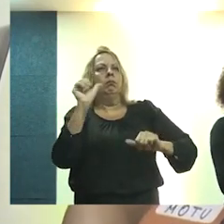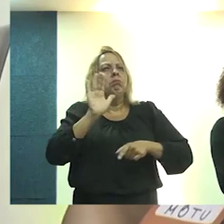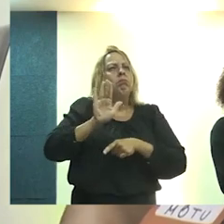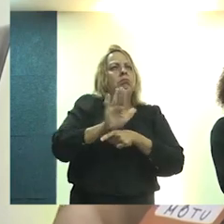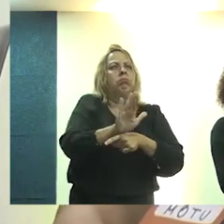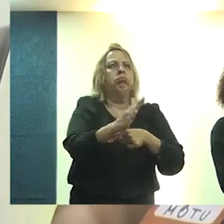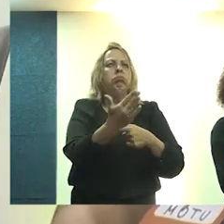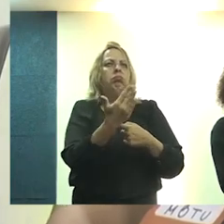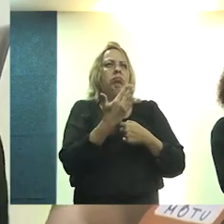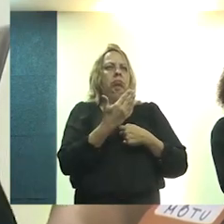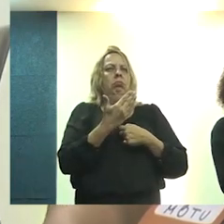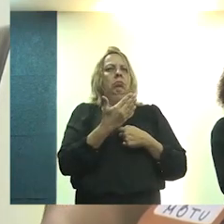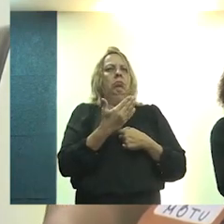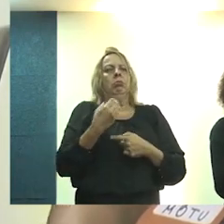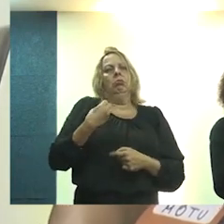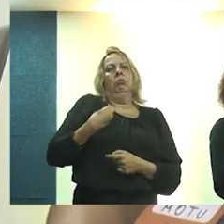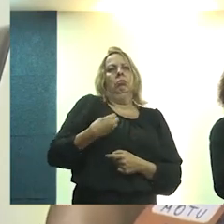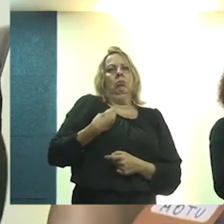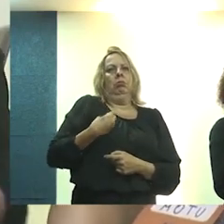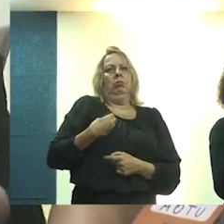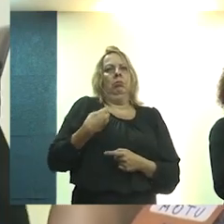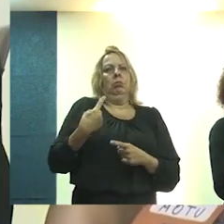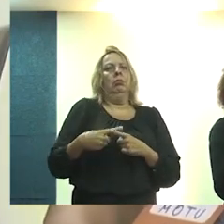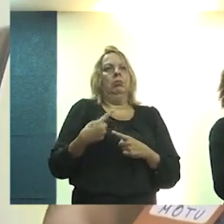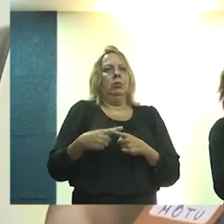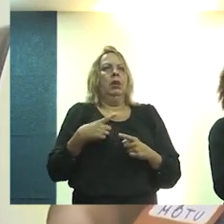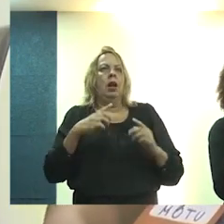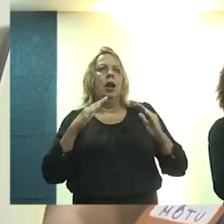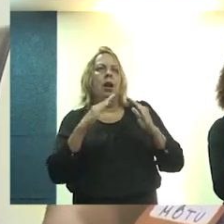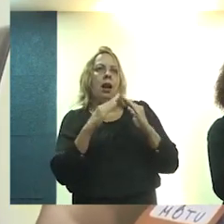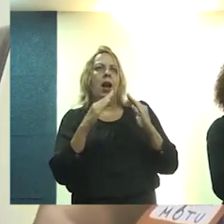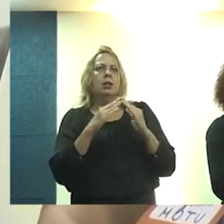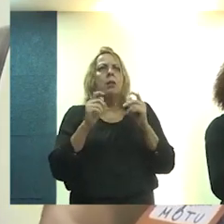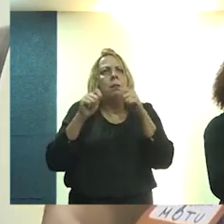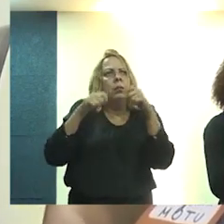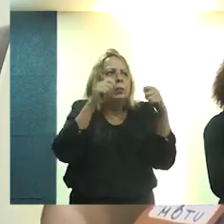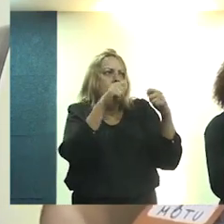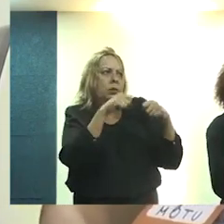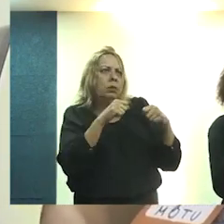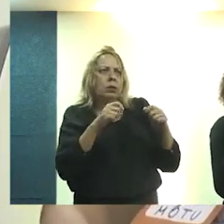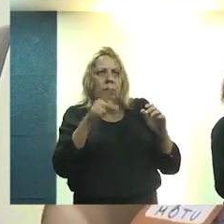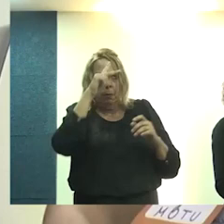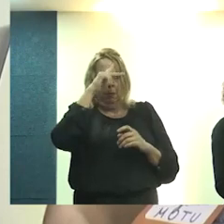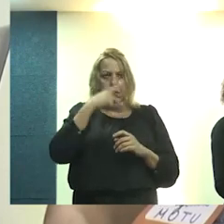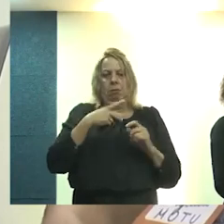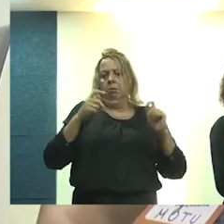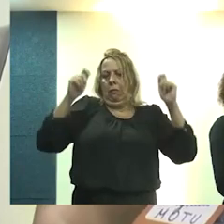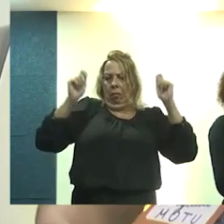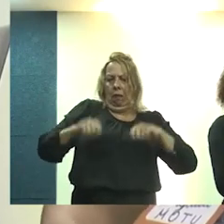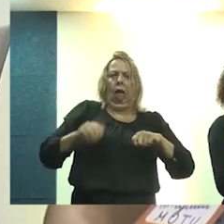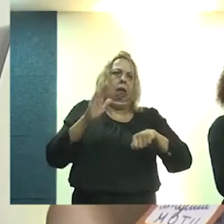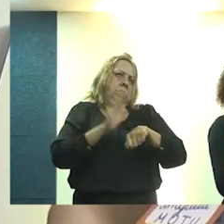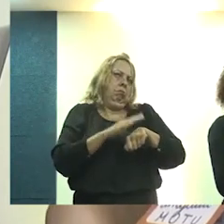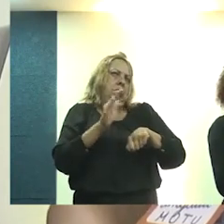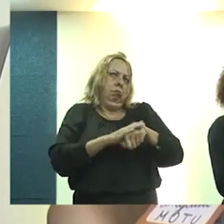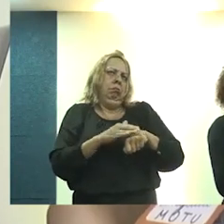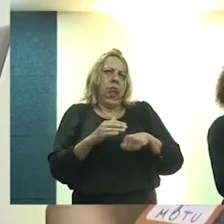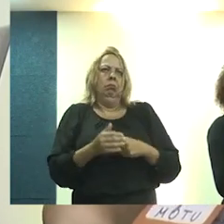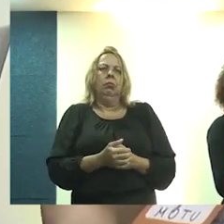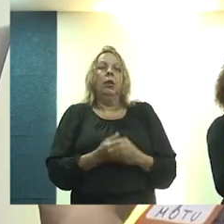colaborador dessa participação, porque a casa, todo mundo tem a capacidade de fazer sua casa, todo mundo tem